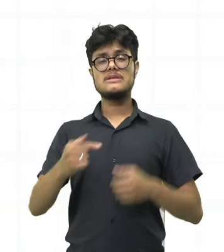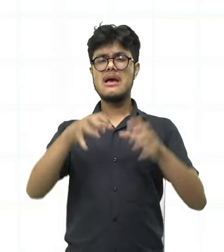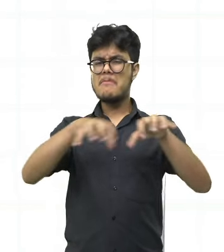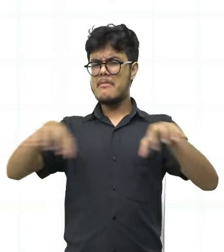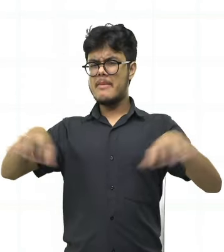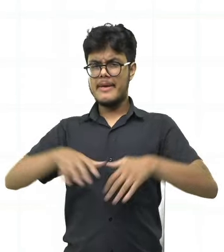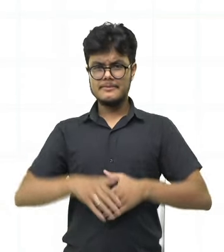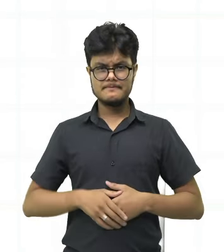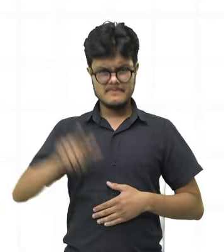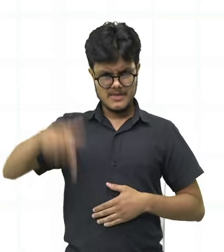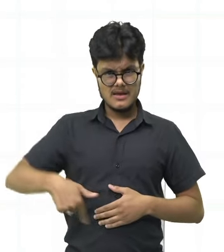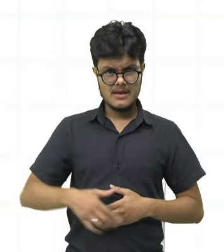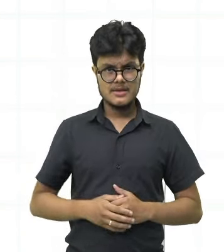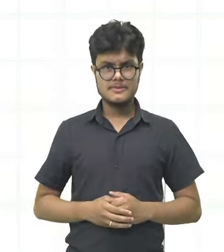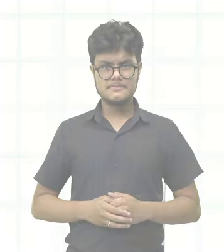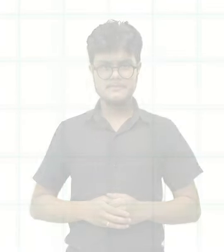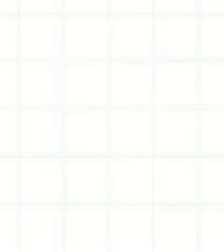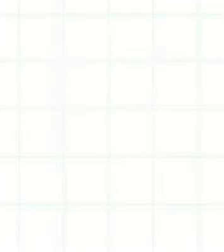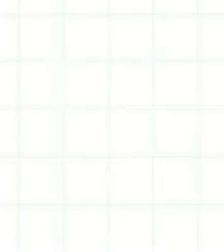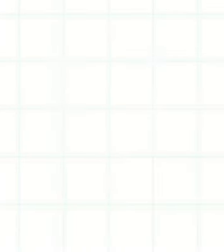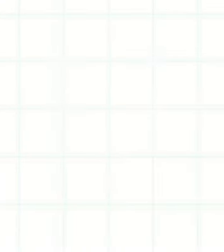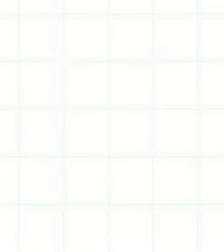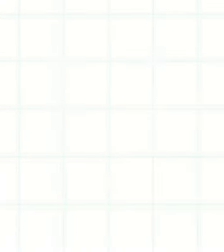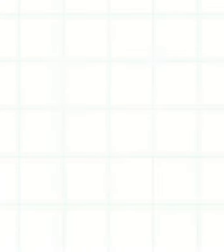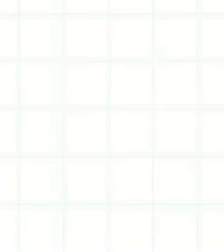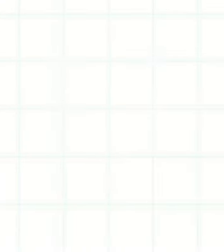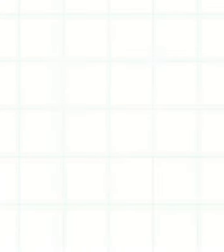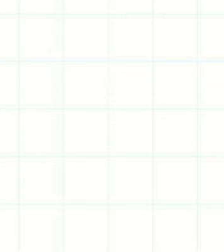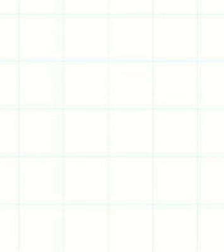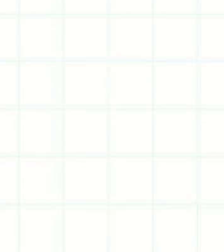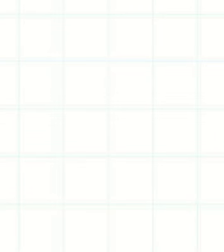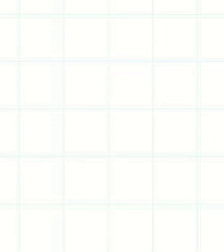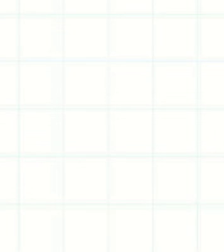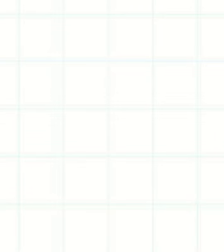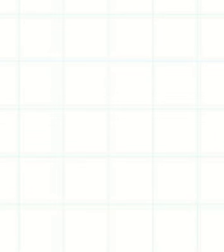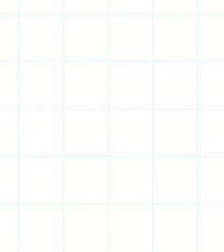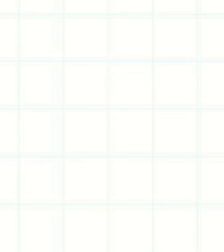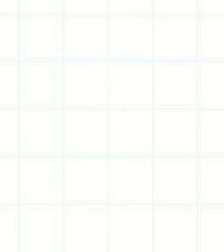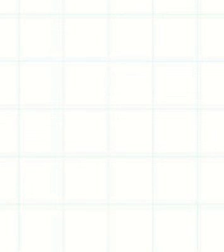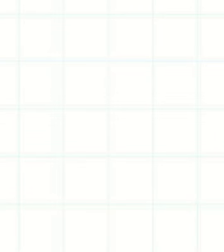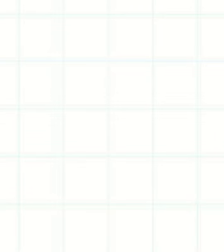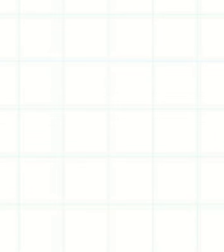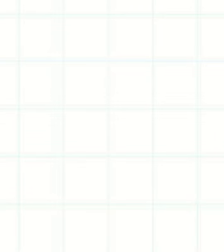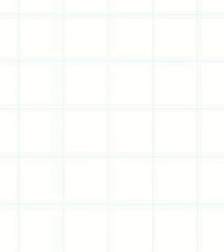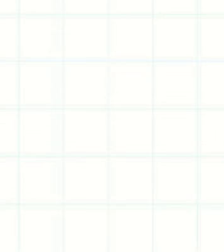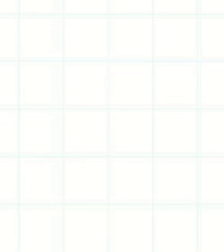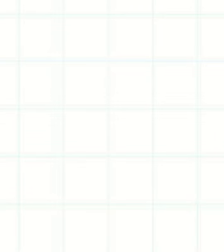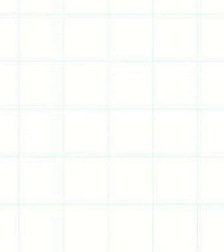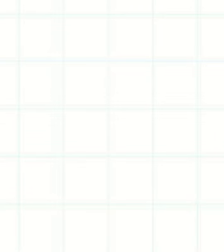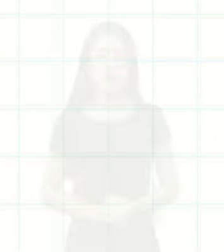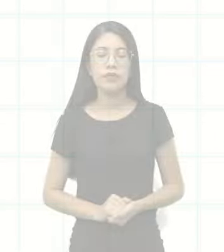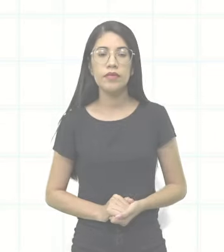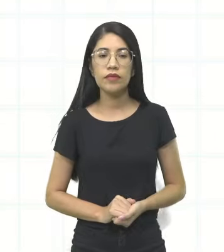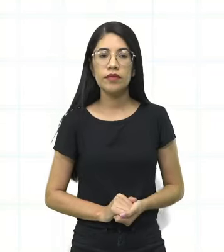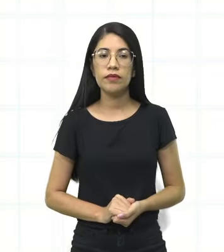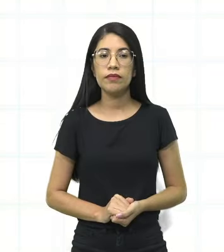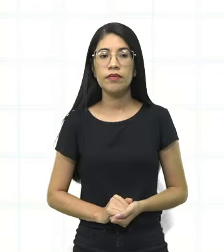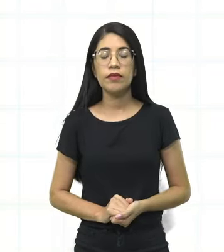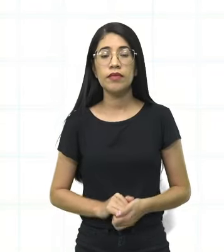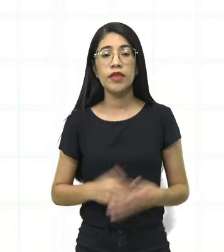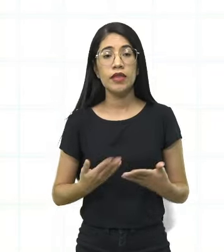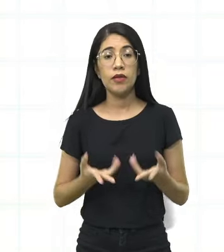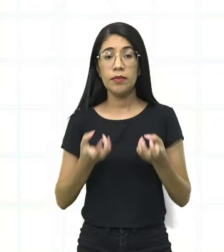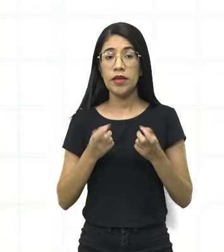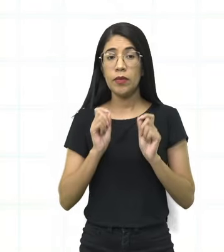seis, sete. Ó, está vendo que aqui não tem esse tracinho, ó? Por quê? Essa aqui